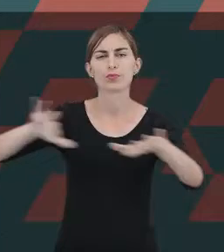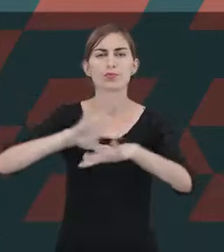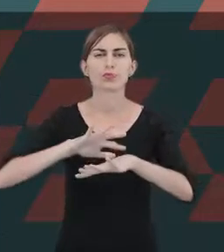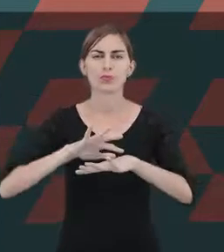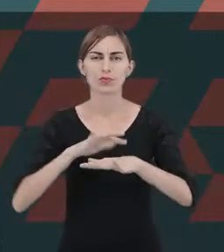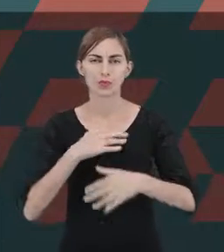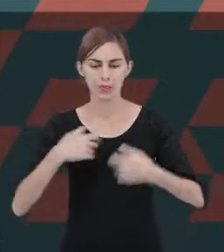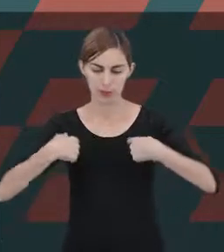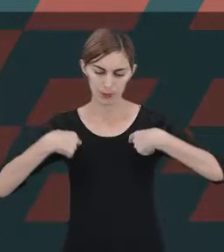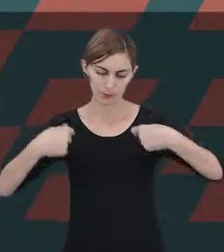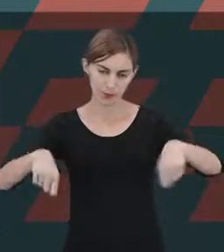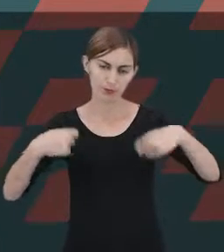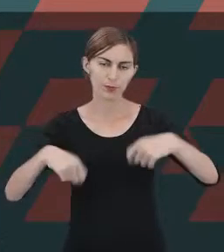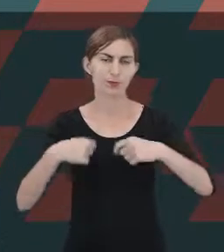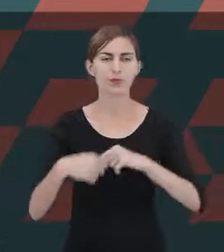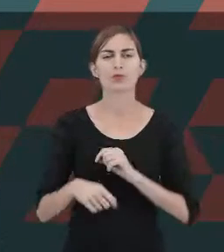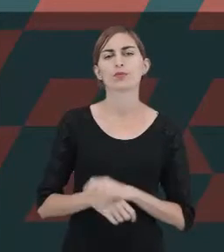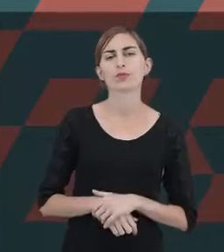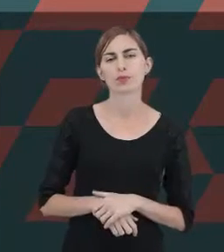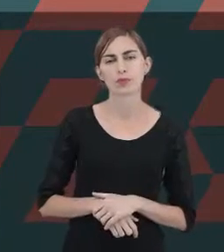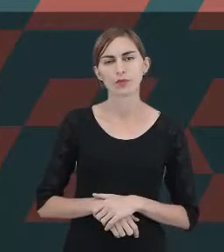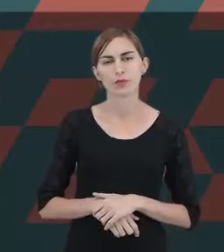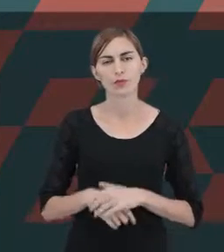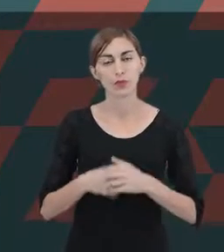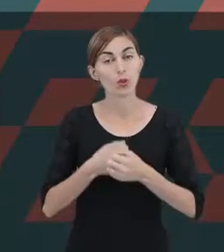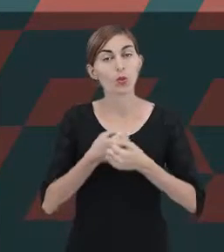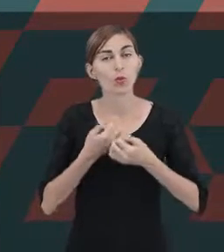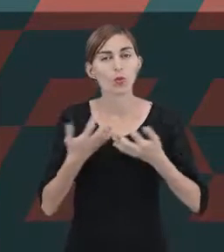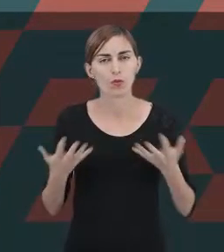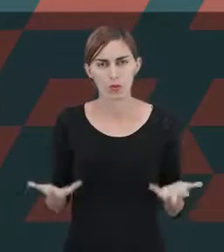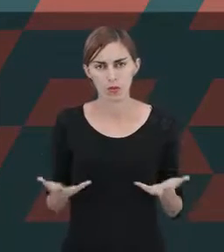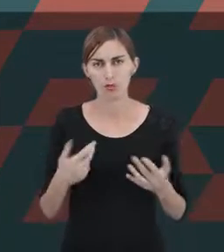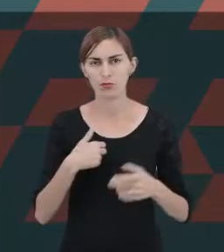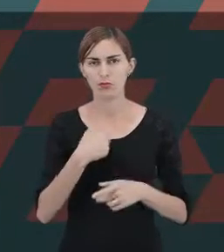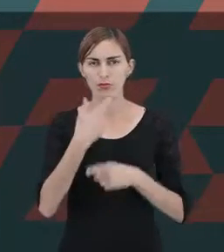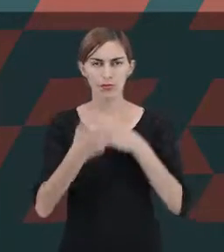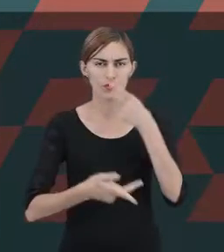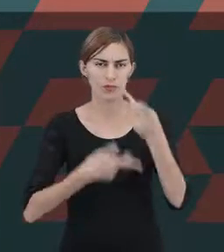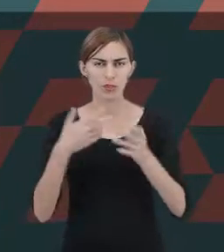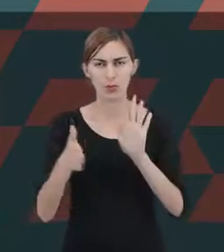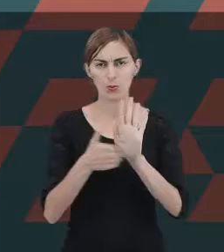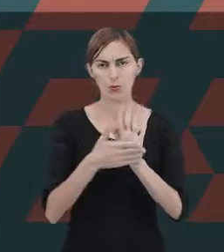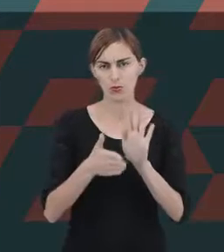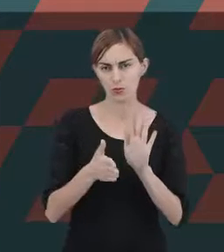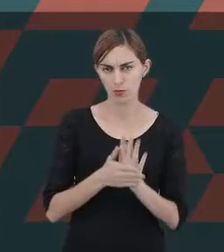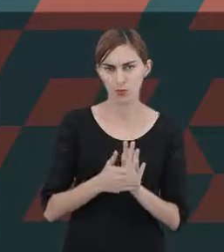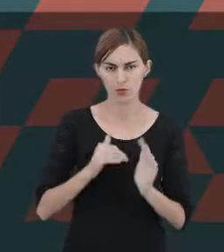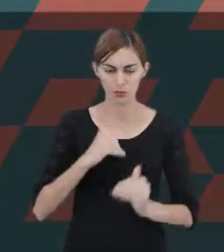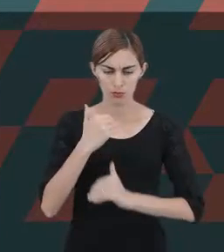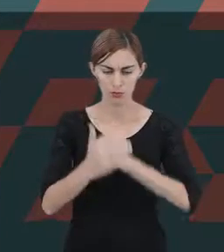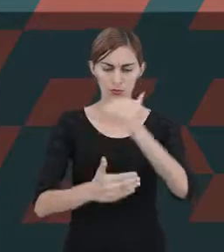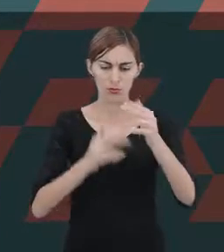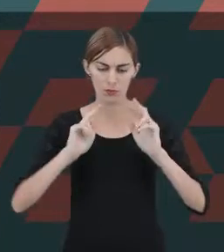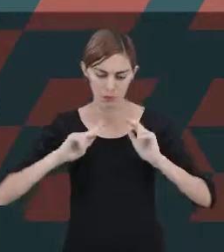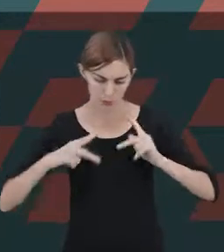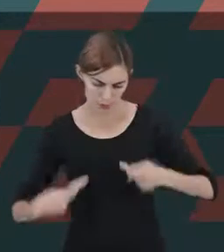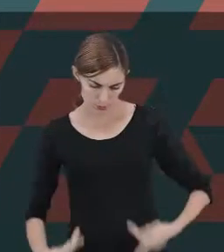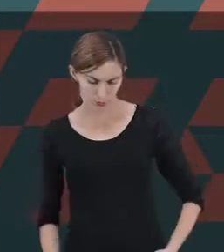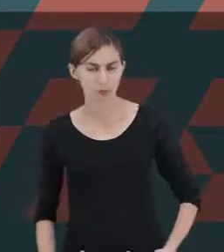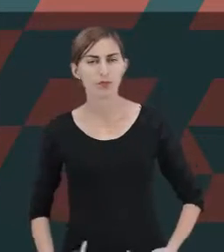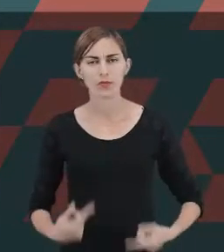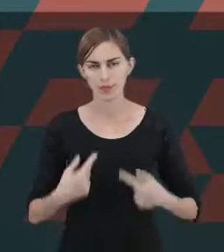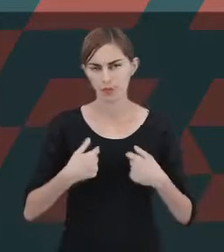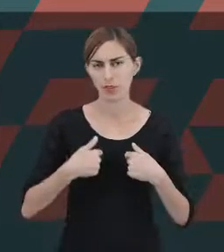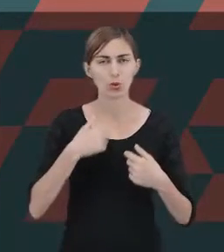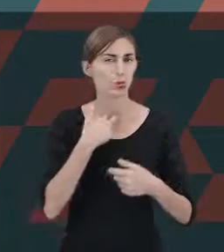necessidades. Quando nós falamos na proposta de desenvolvimento humano, eu não